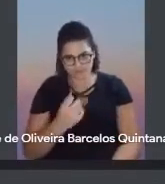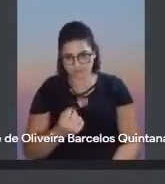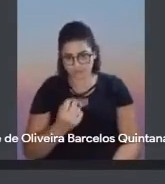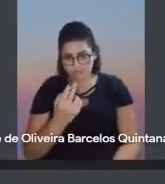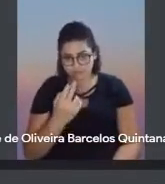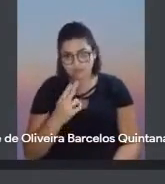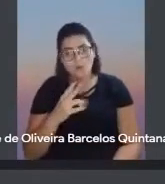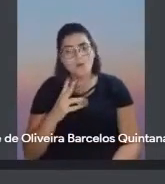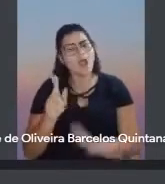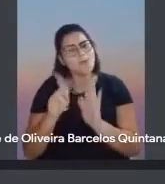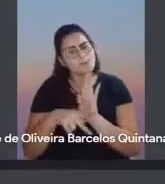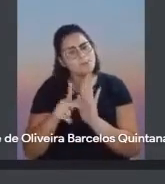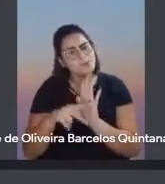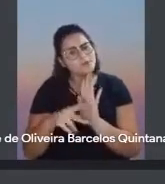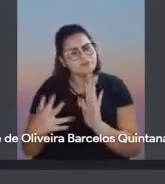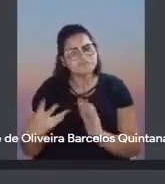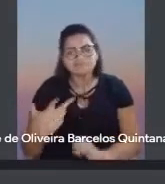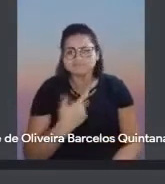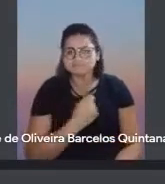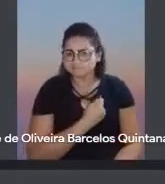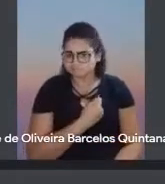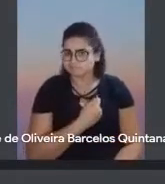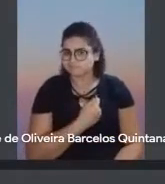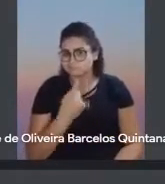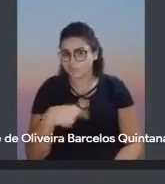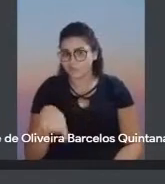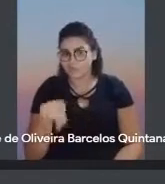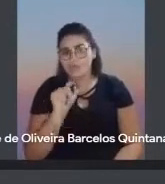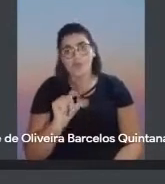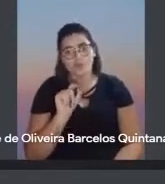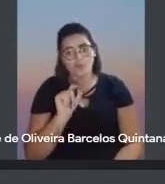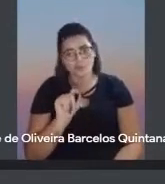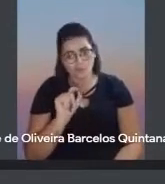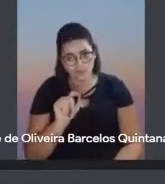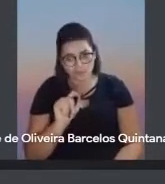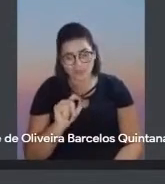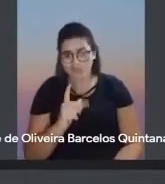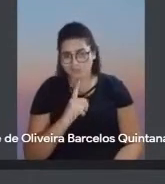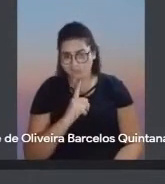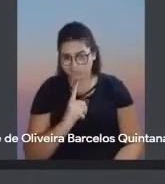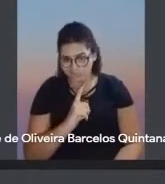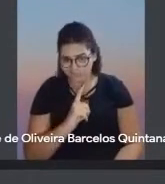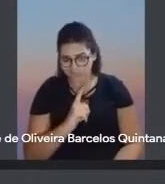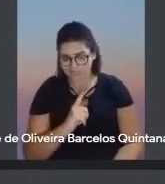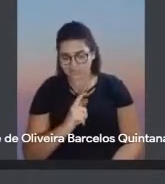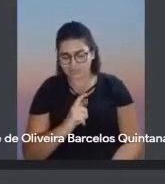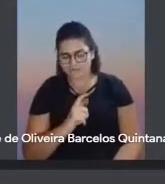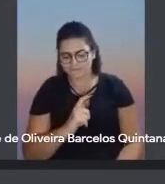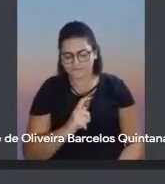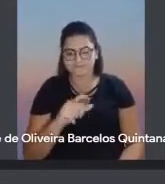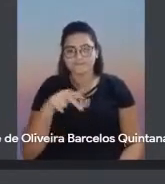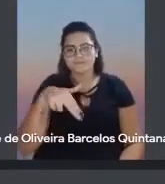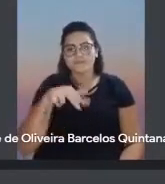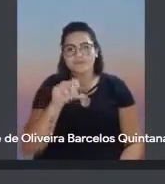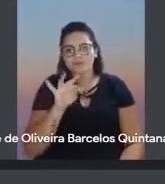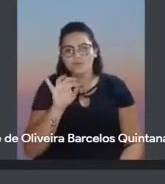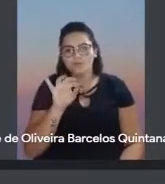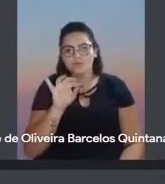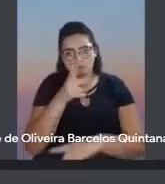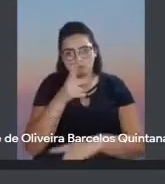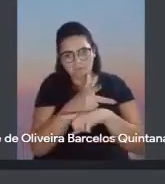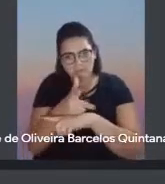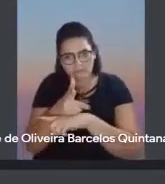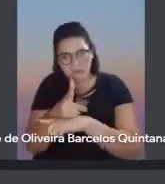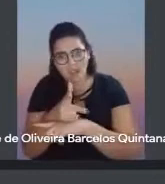fantástico, assim, porque nós reunimos, quer dizer, o Noito, cineasta, né? Eu sou uma